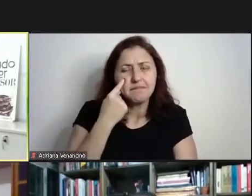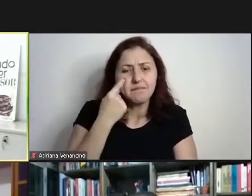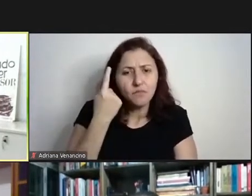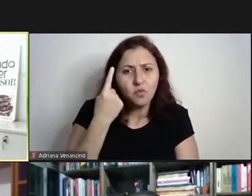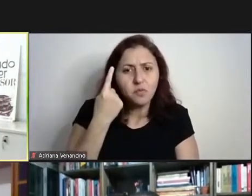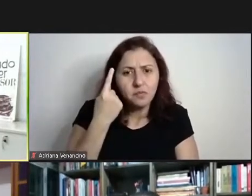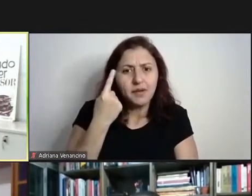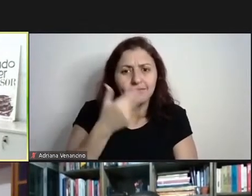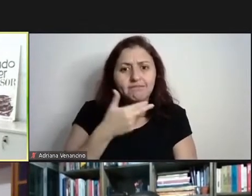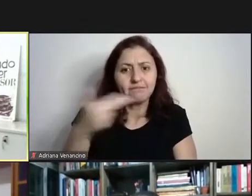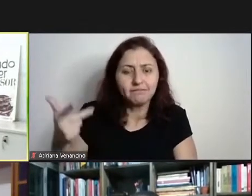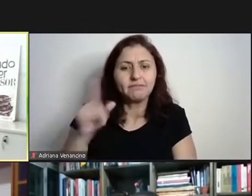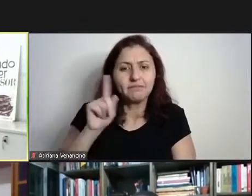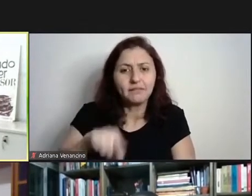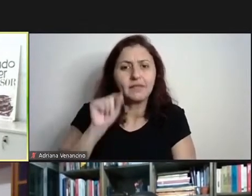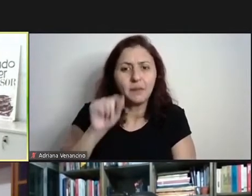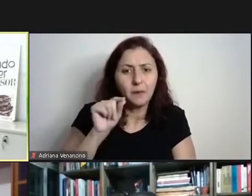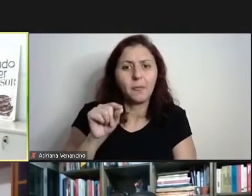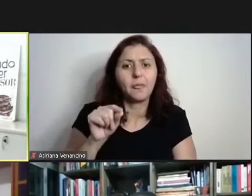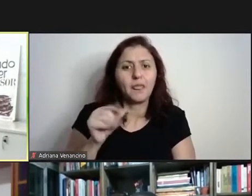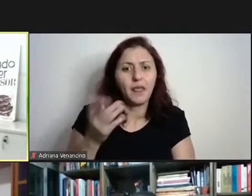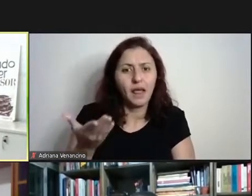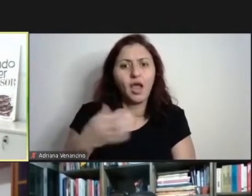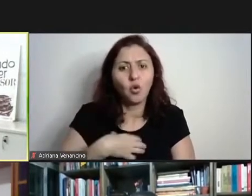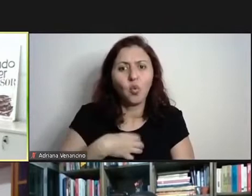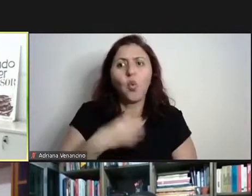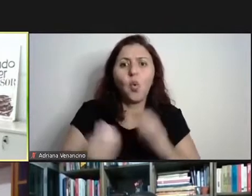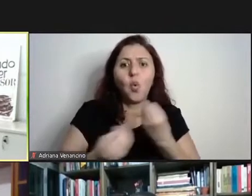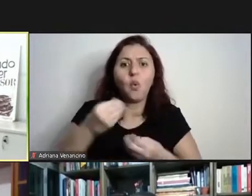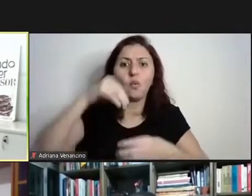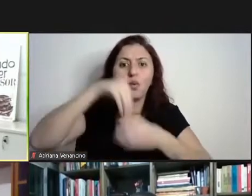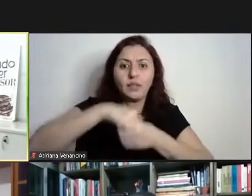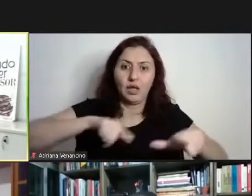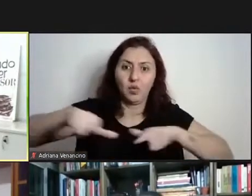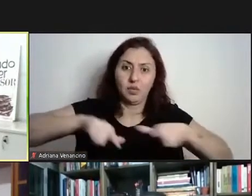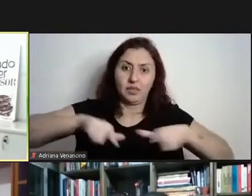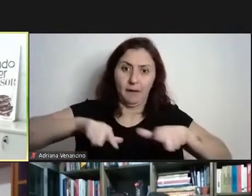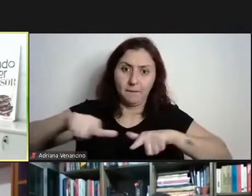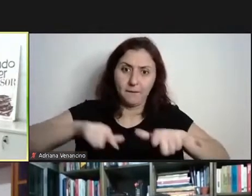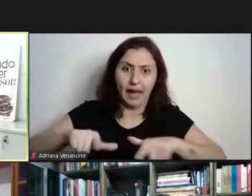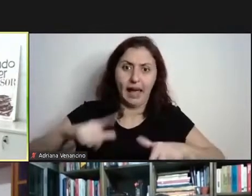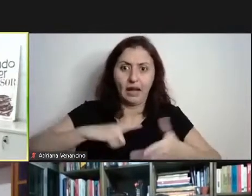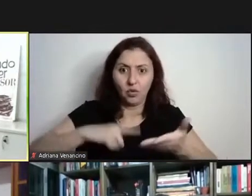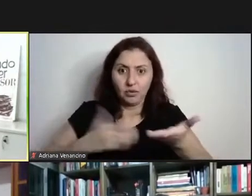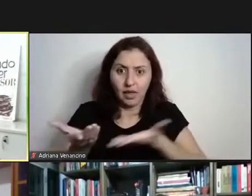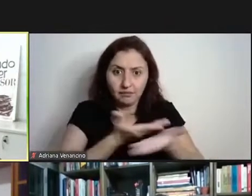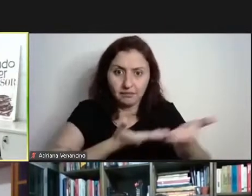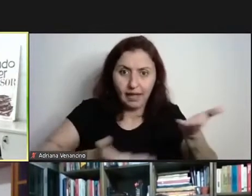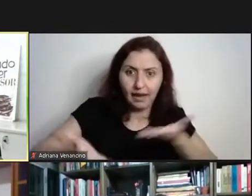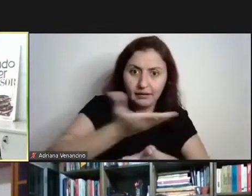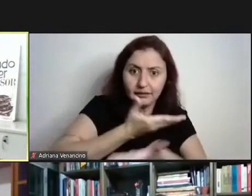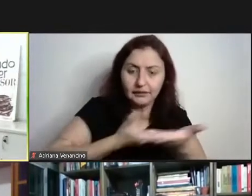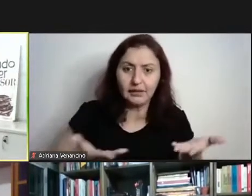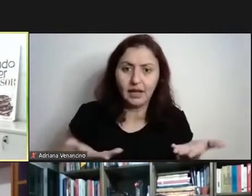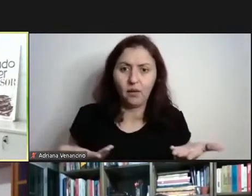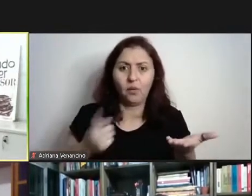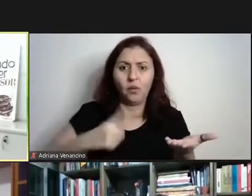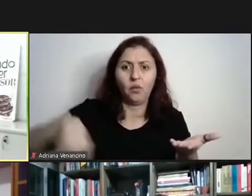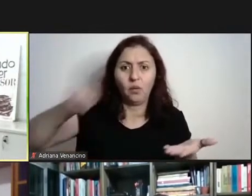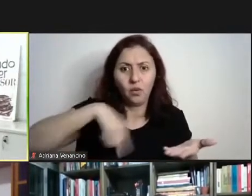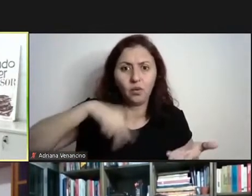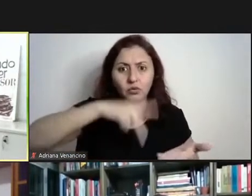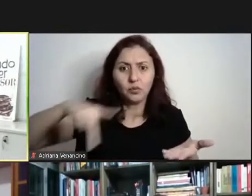Marilane, é a percepção em relação às relações de trabalho, né? As condições de trabalho que esses professores estão sendo